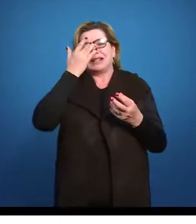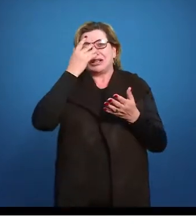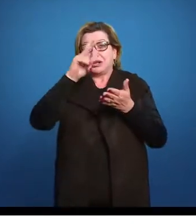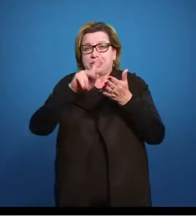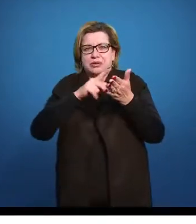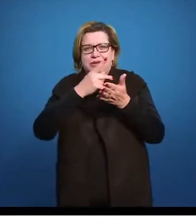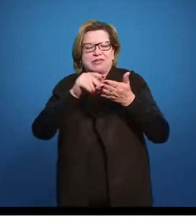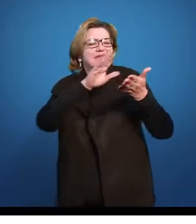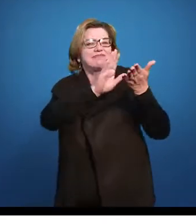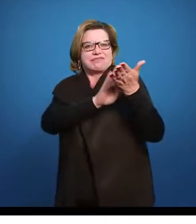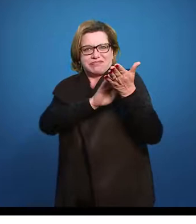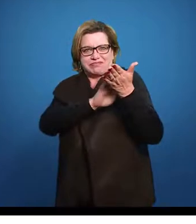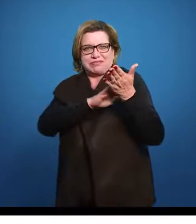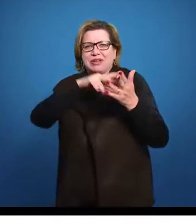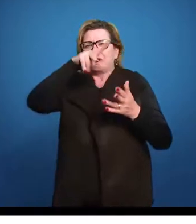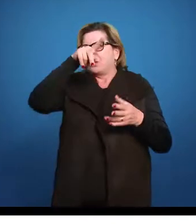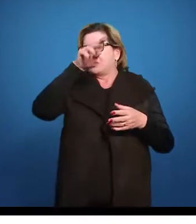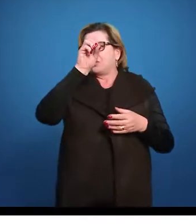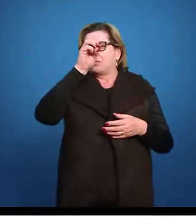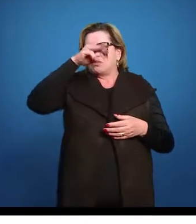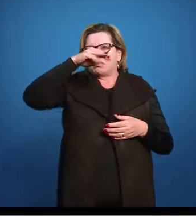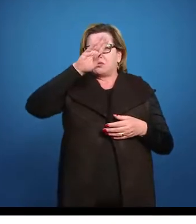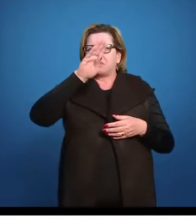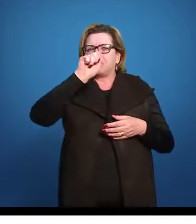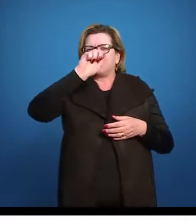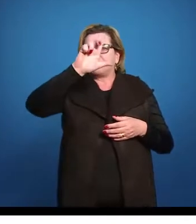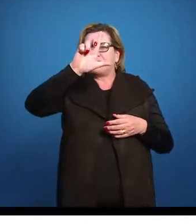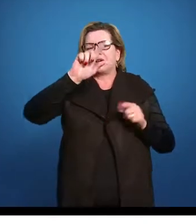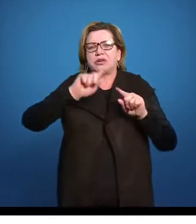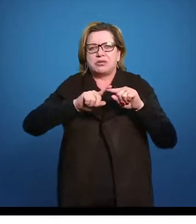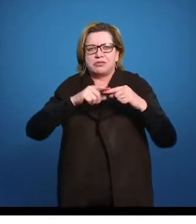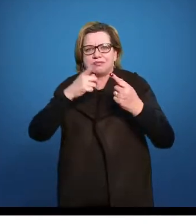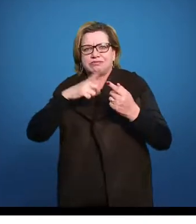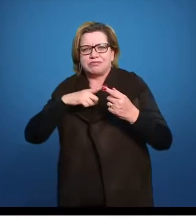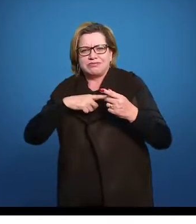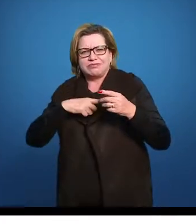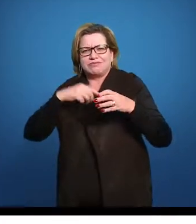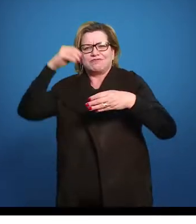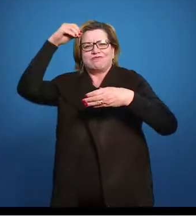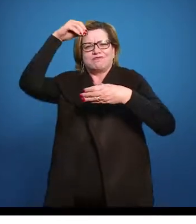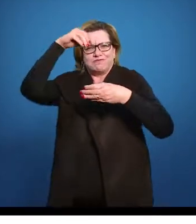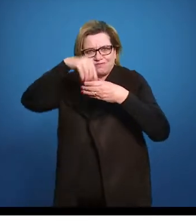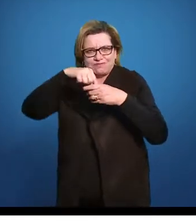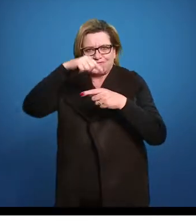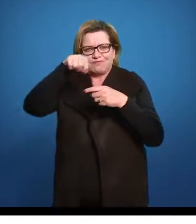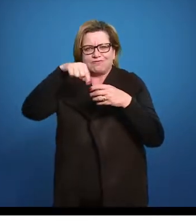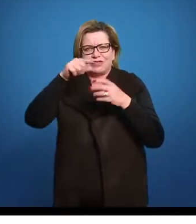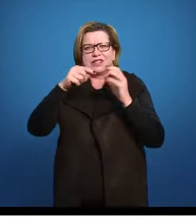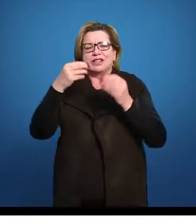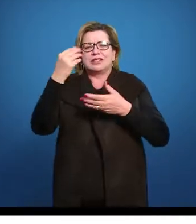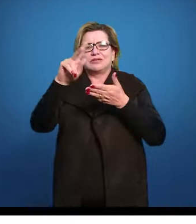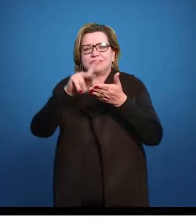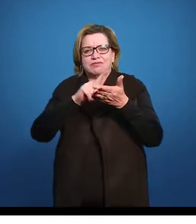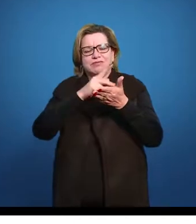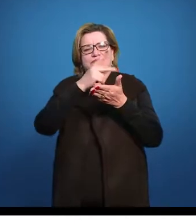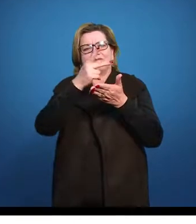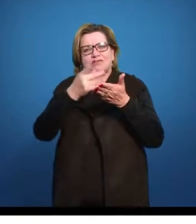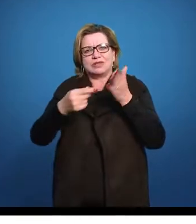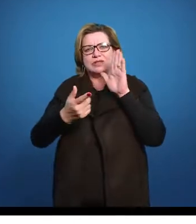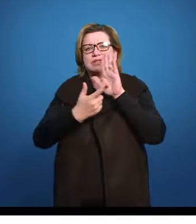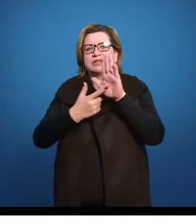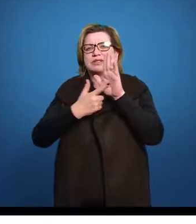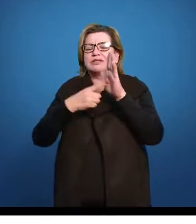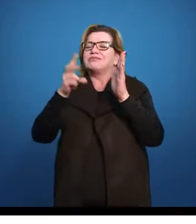o próprio herói seja um herói português, a gente vai ter um grande espaço dentro dessa narrativa, desse poema épico, para o